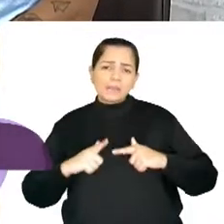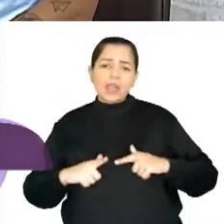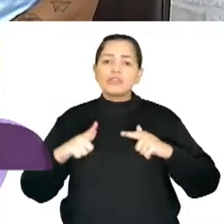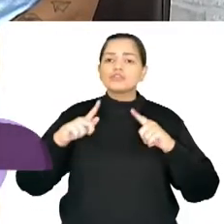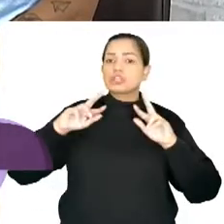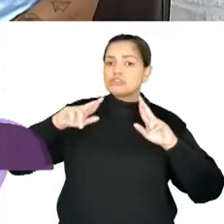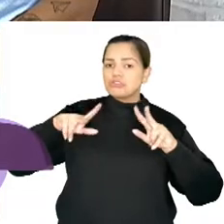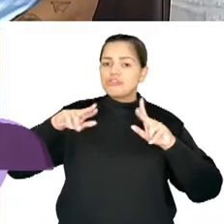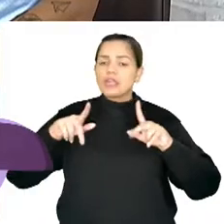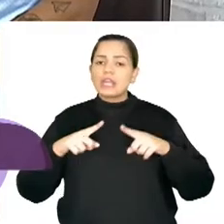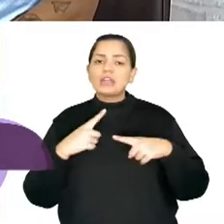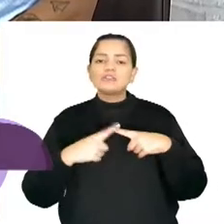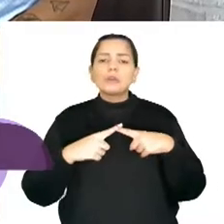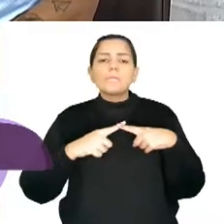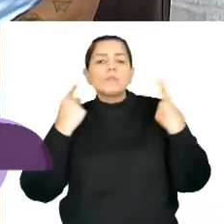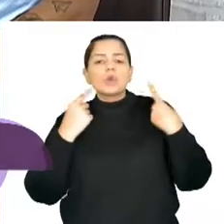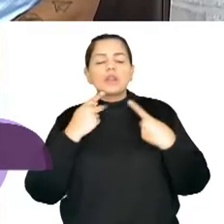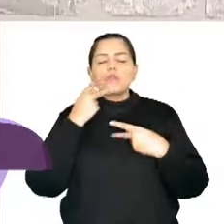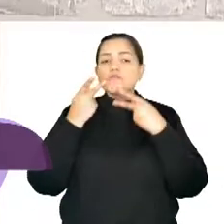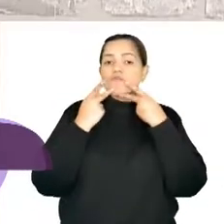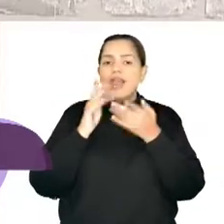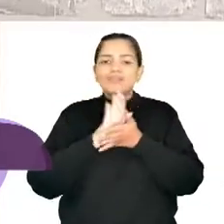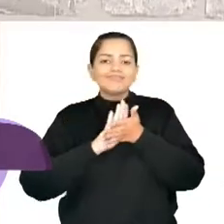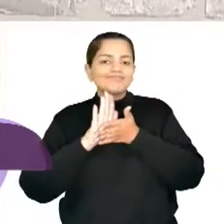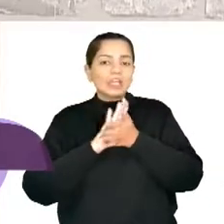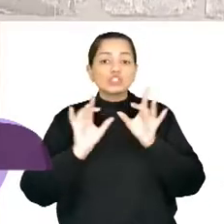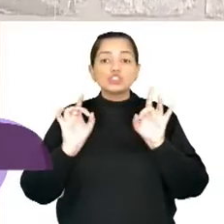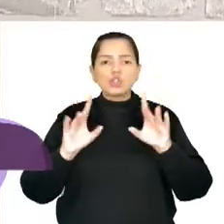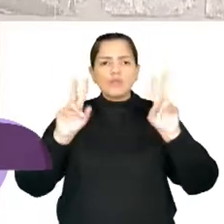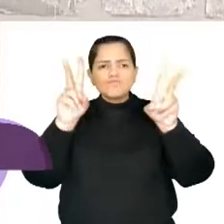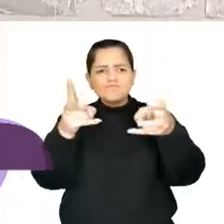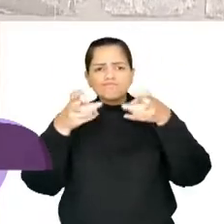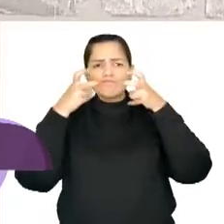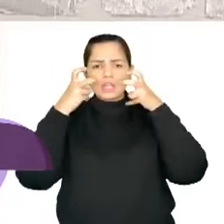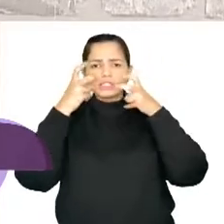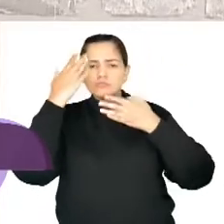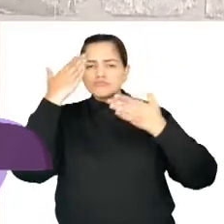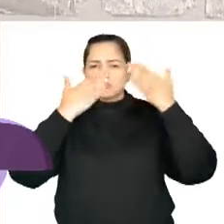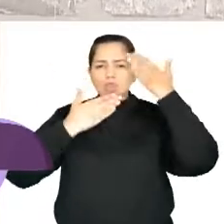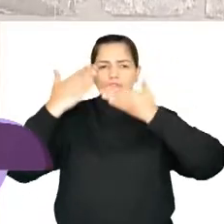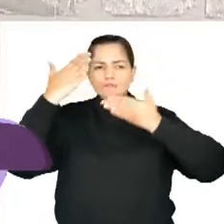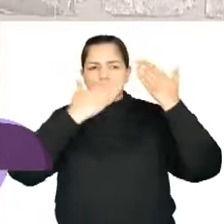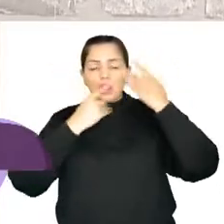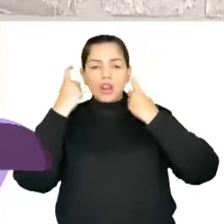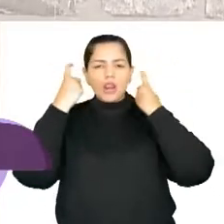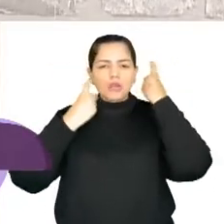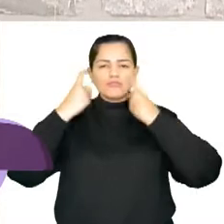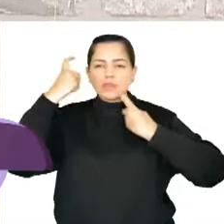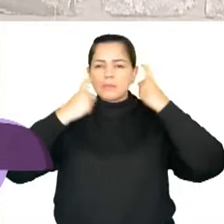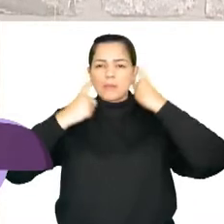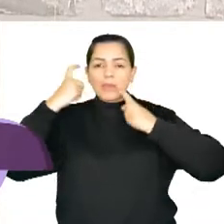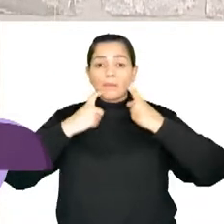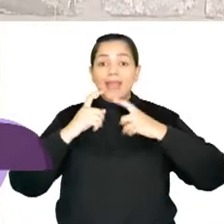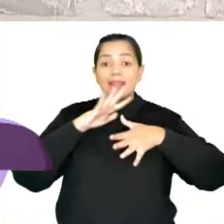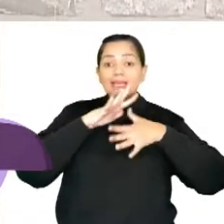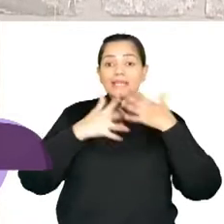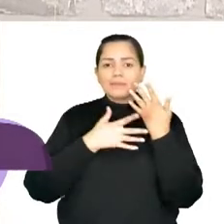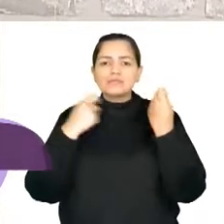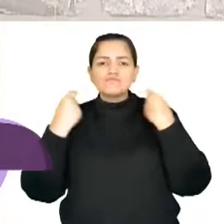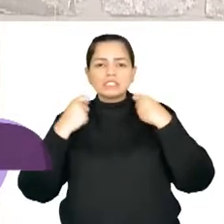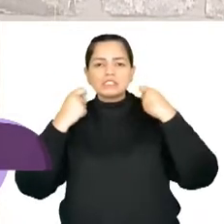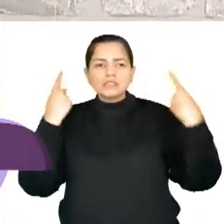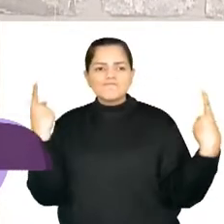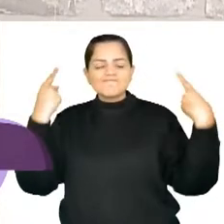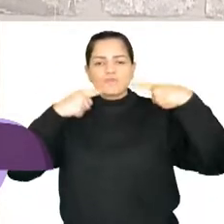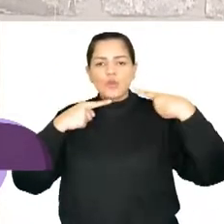mas a sua modalidade é visual, né, ao invés da oralidade, de ouvirmos o português, no caso, a Libras, ela tem essa